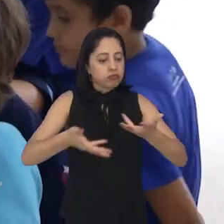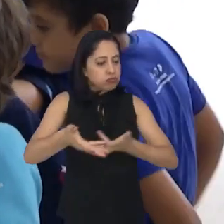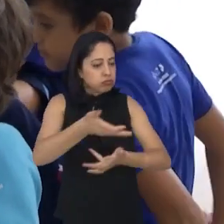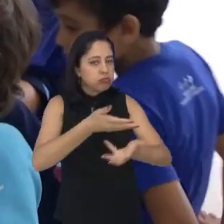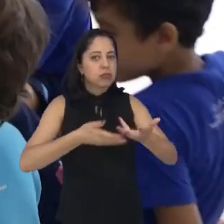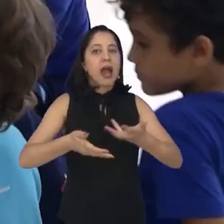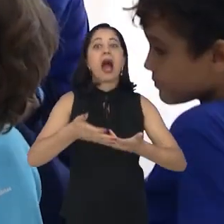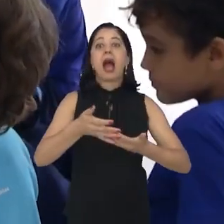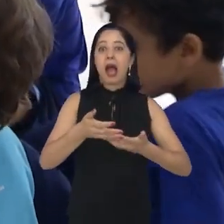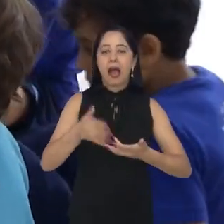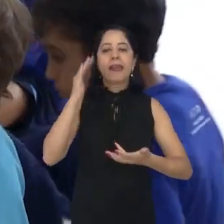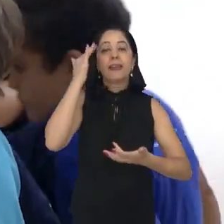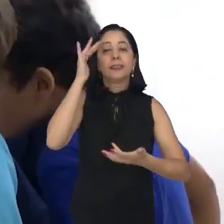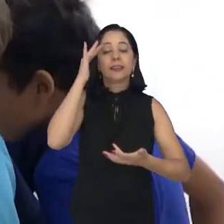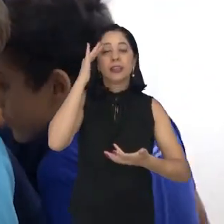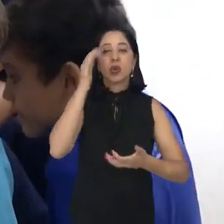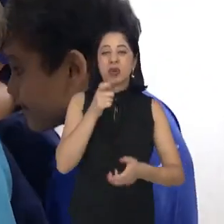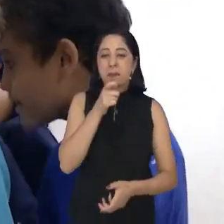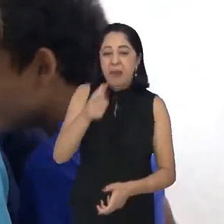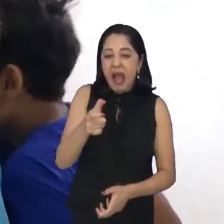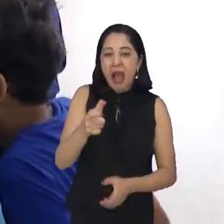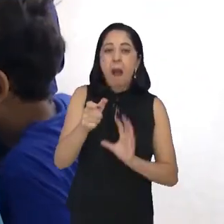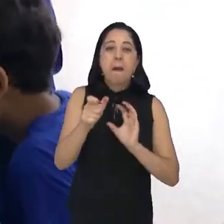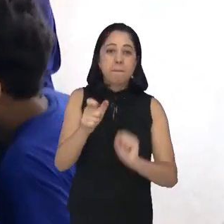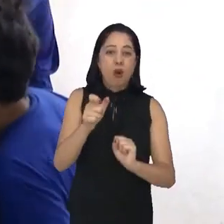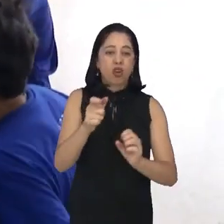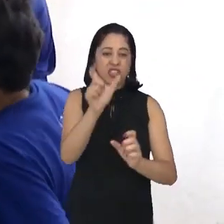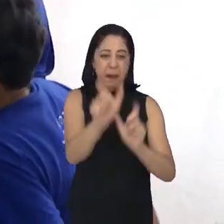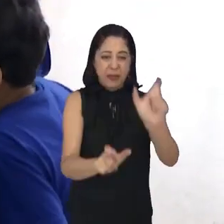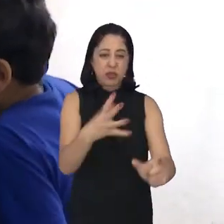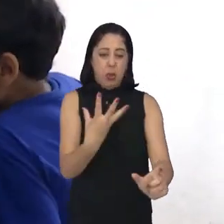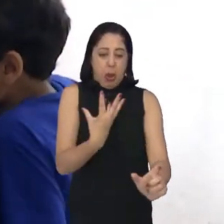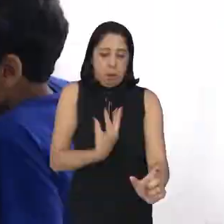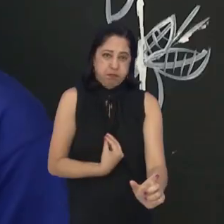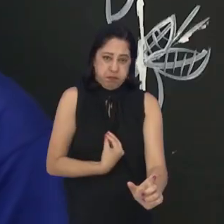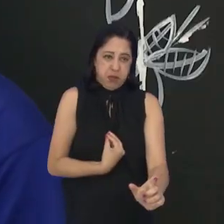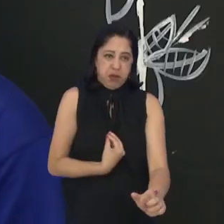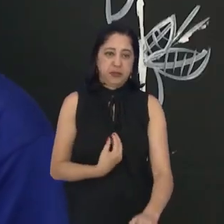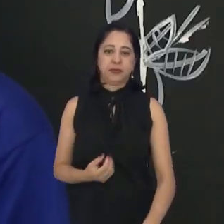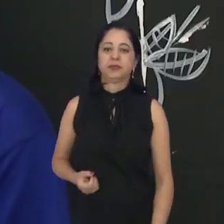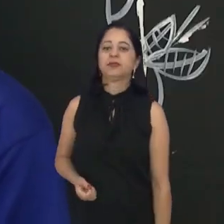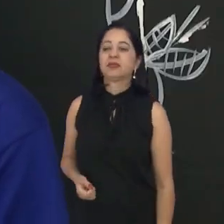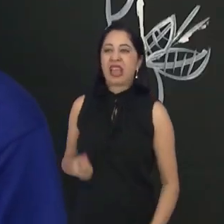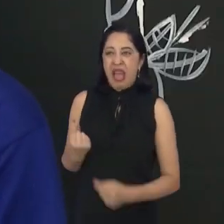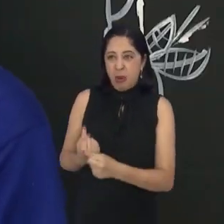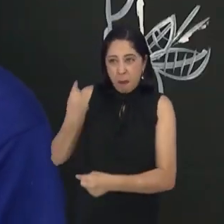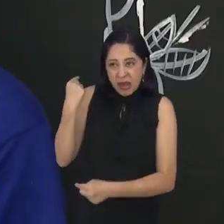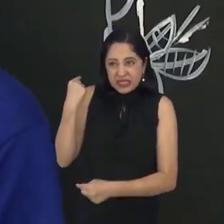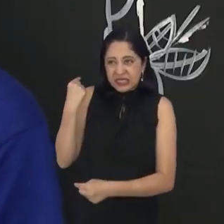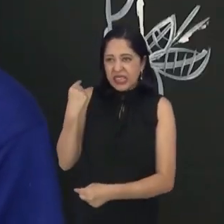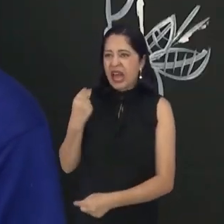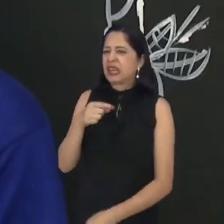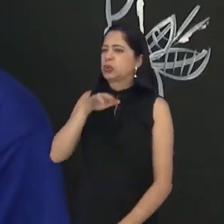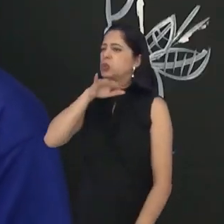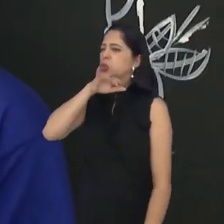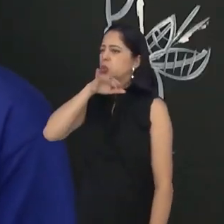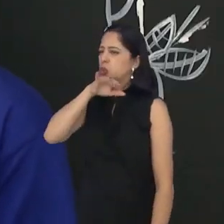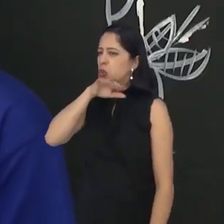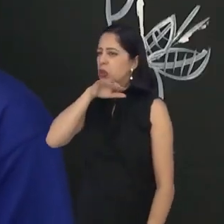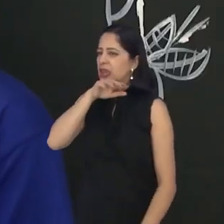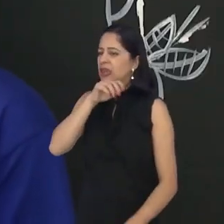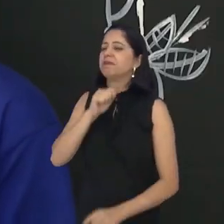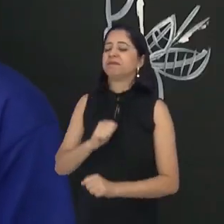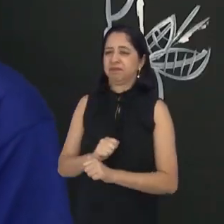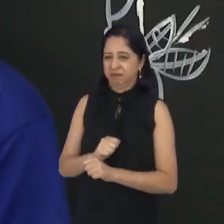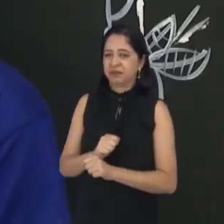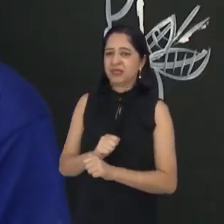palavras podem ofender e magoar, o convívio entre os colegas melhorou. Antes era muito mais no semestre passado,